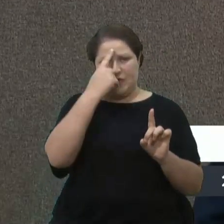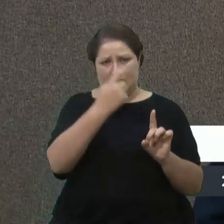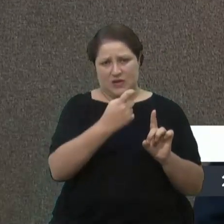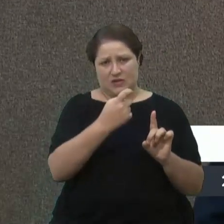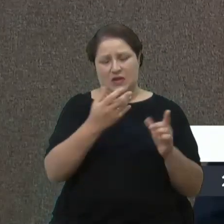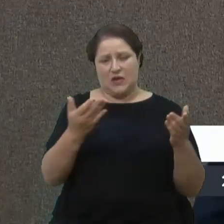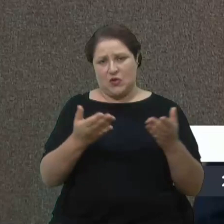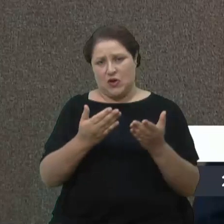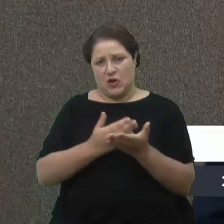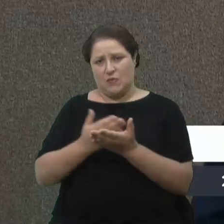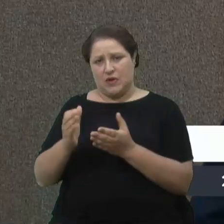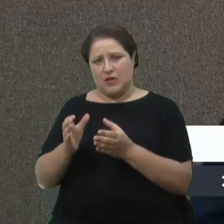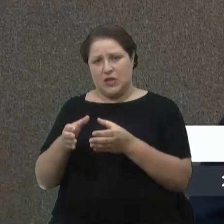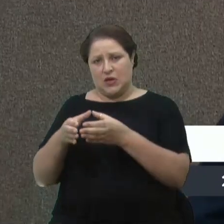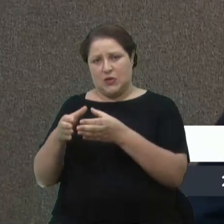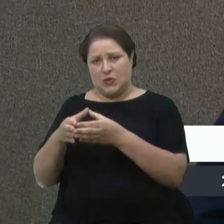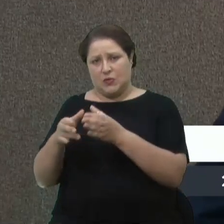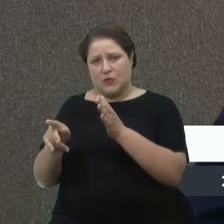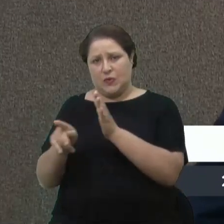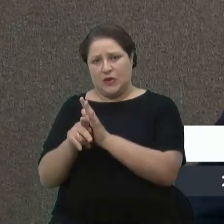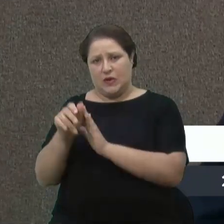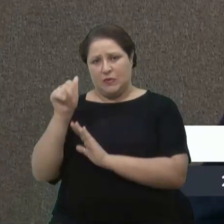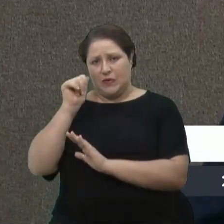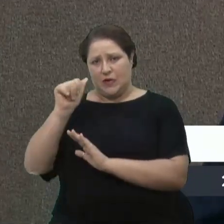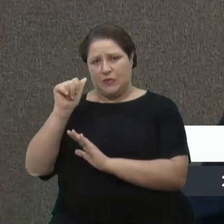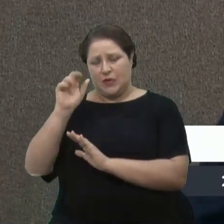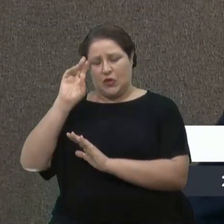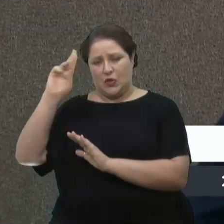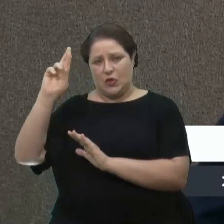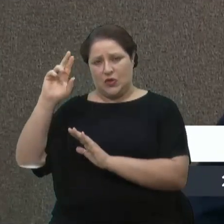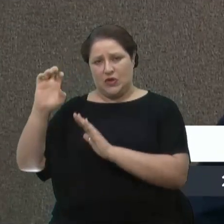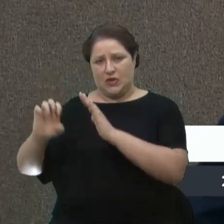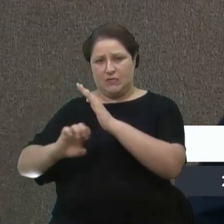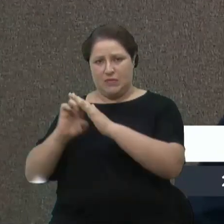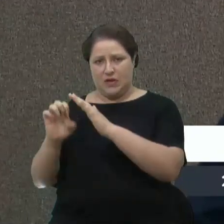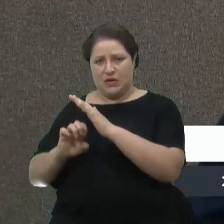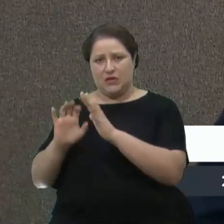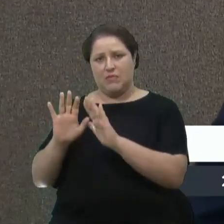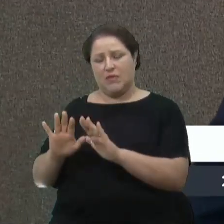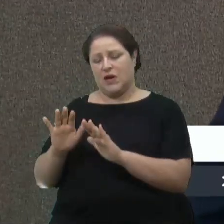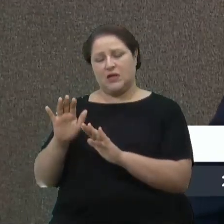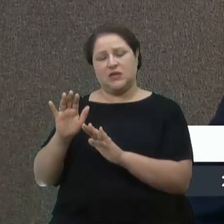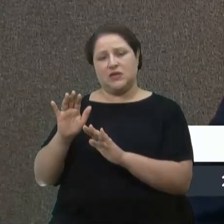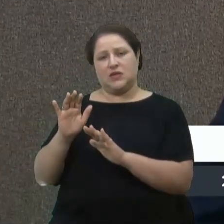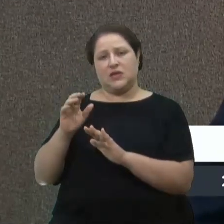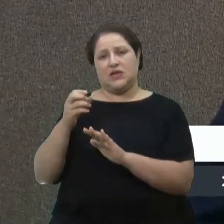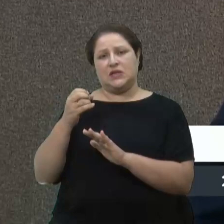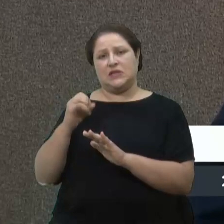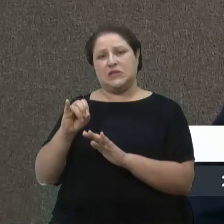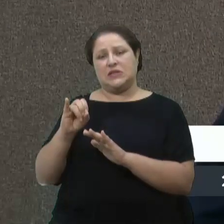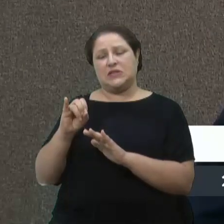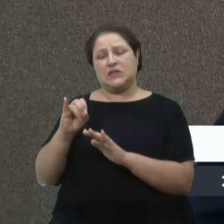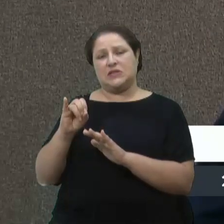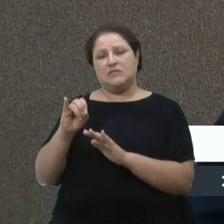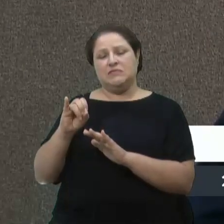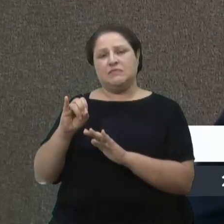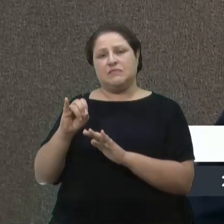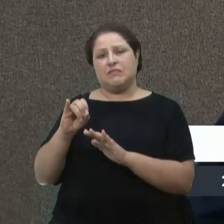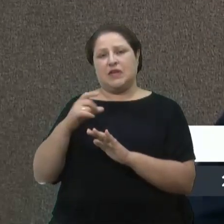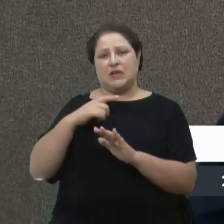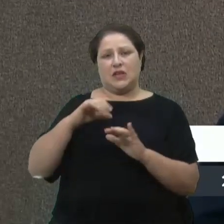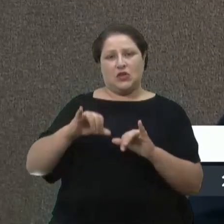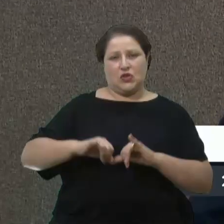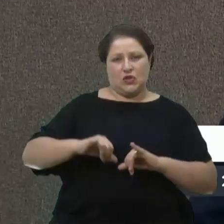empreendedora, mas a mulher não tem condição de ser empreendedora, de ser política, de nenhuma frente, enquanto ela está sendo